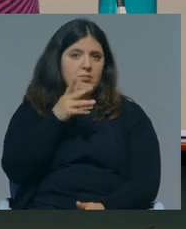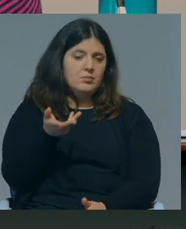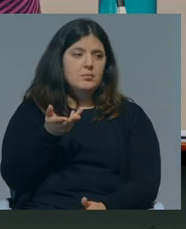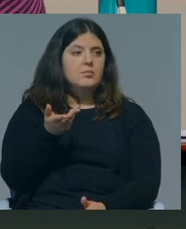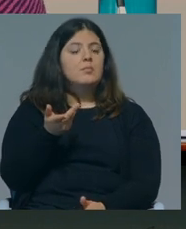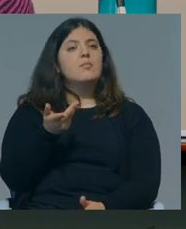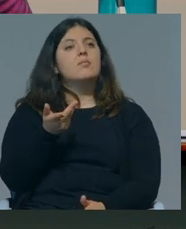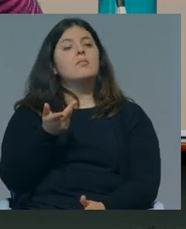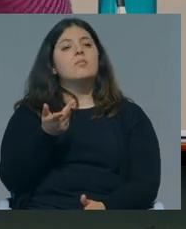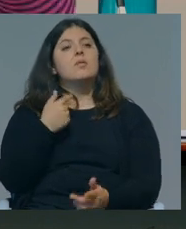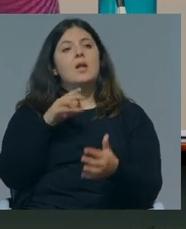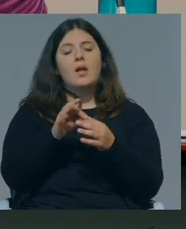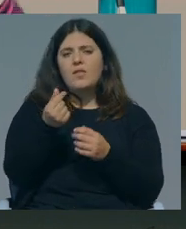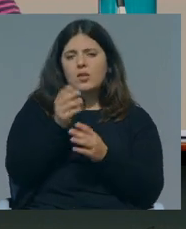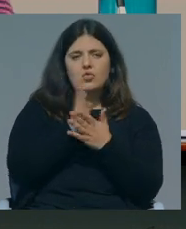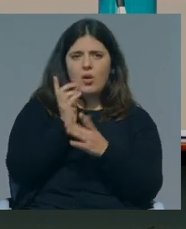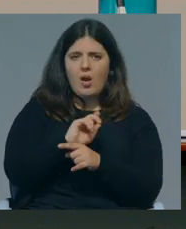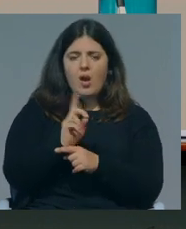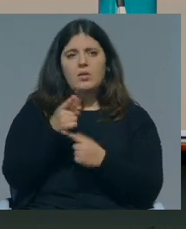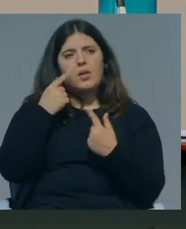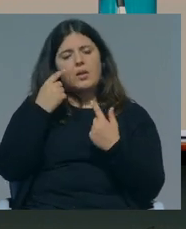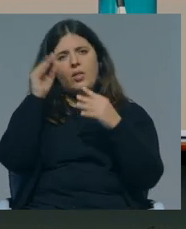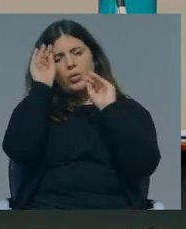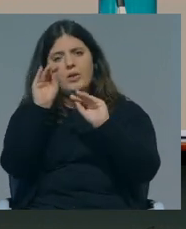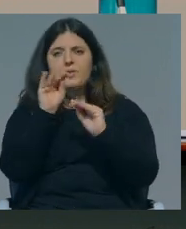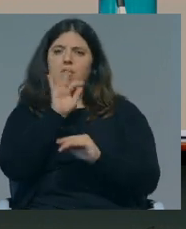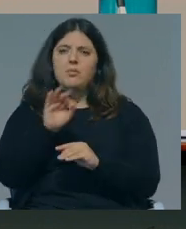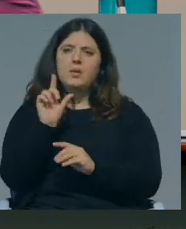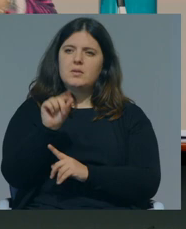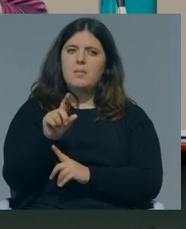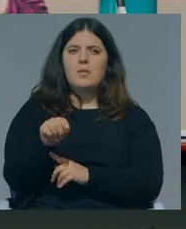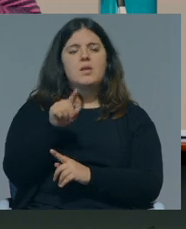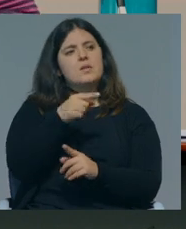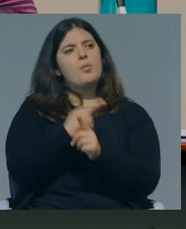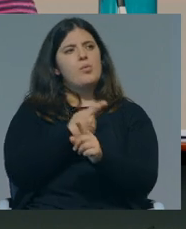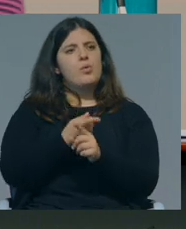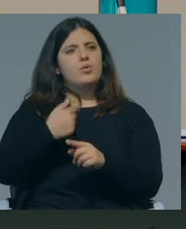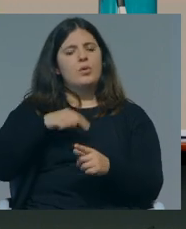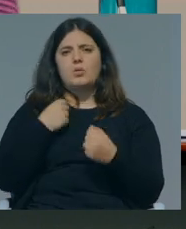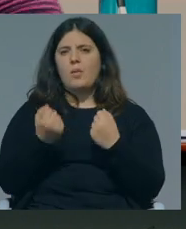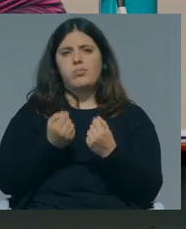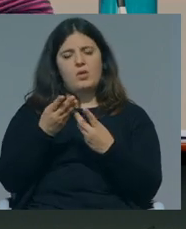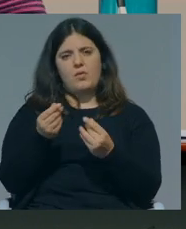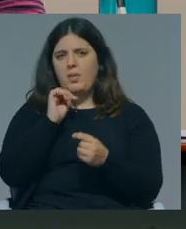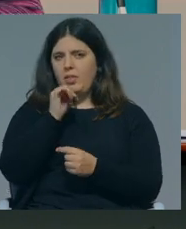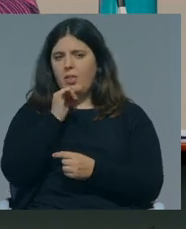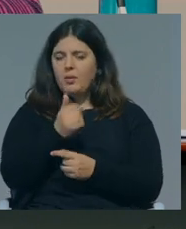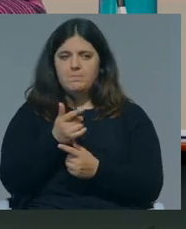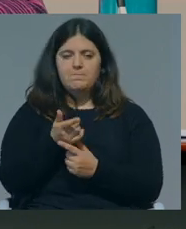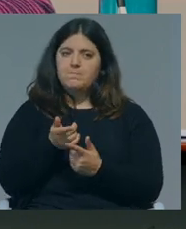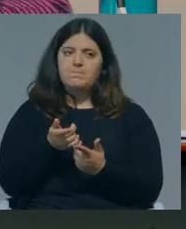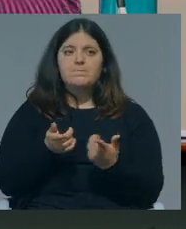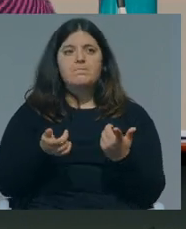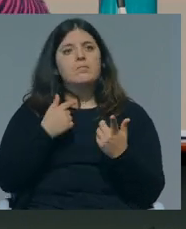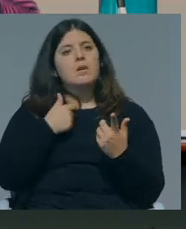parental não vem só do dinheiro, vem também do nível de educação das famílias e isso é uma coisa que nós ainda não conseguimos resolver, a única coisa que nós conseguimos